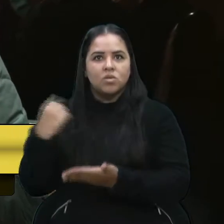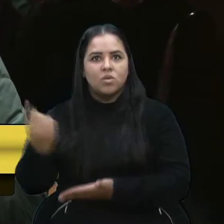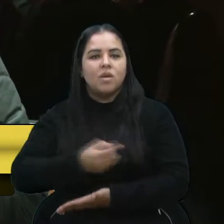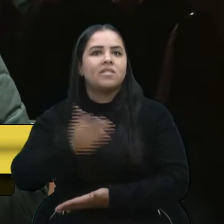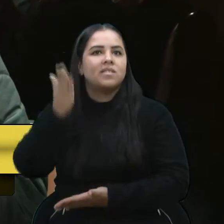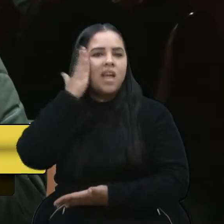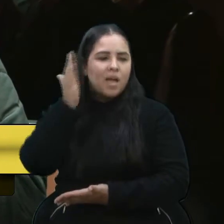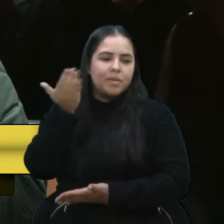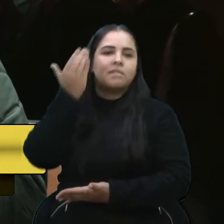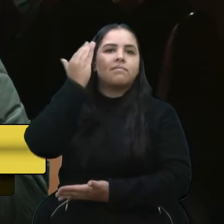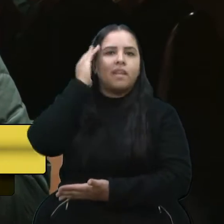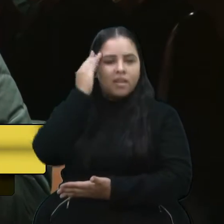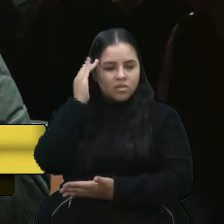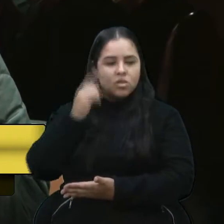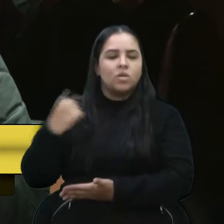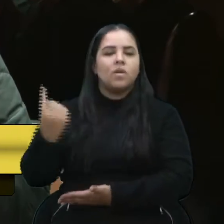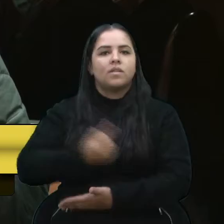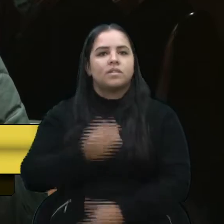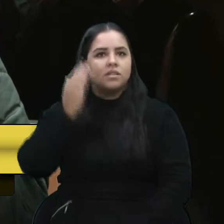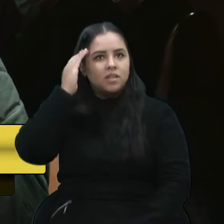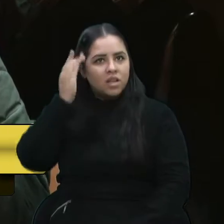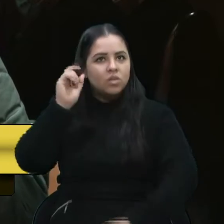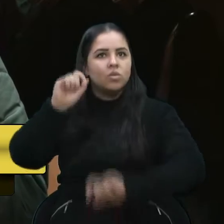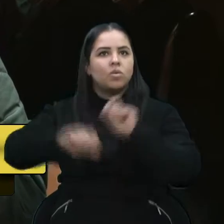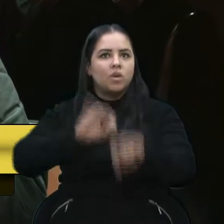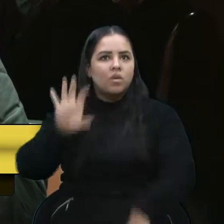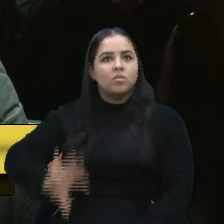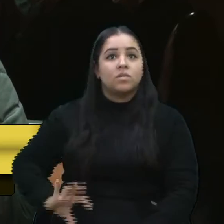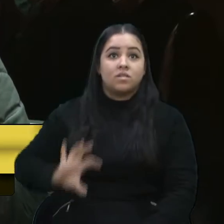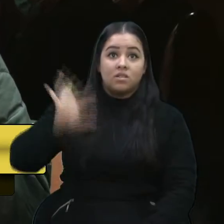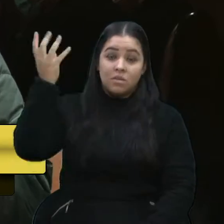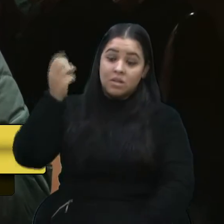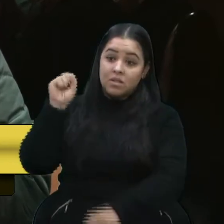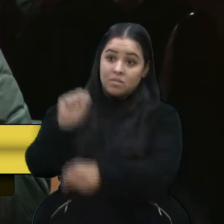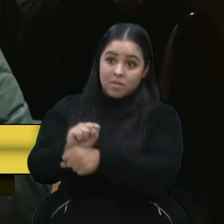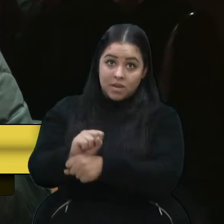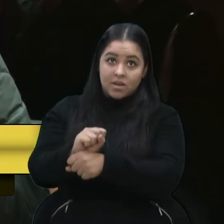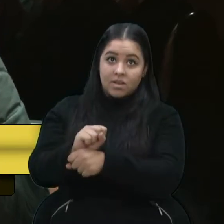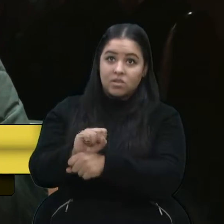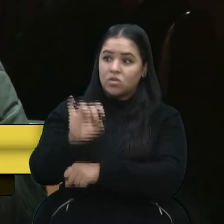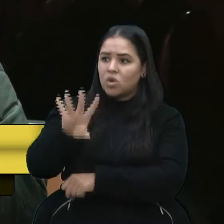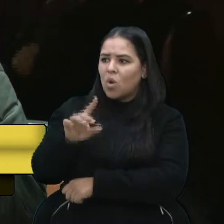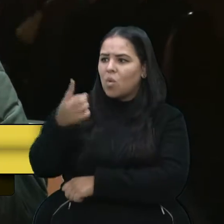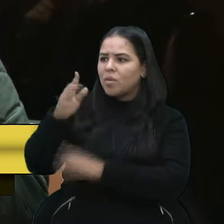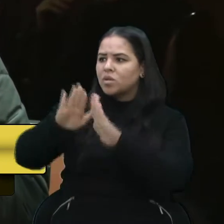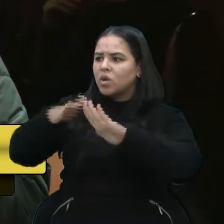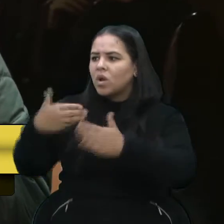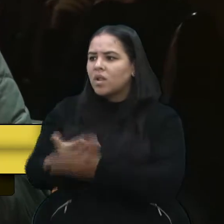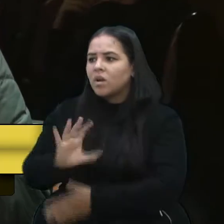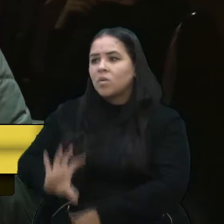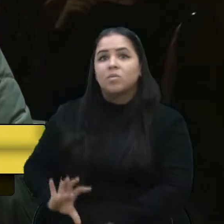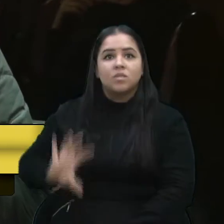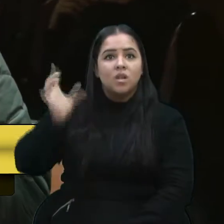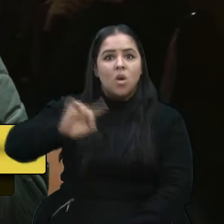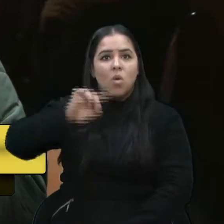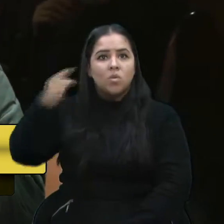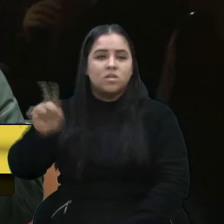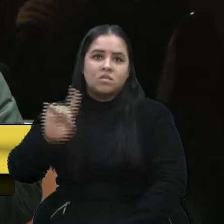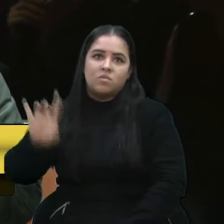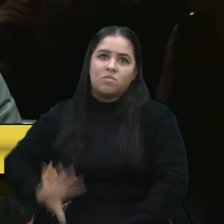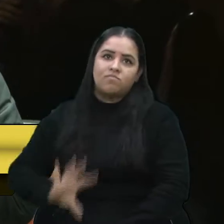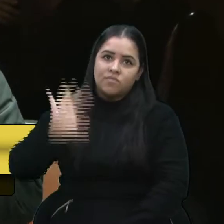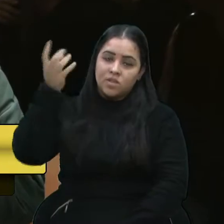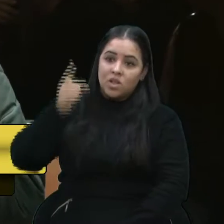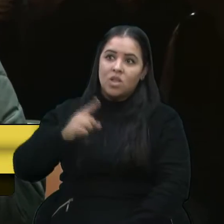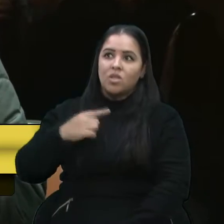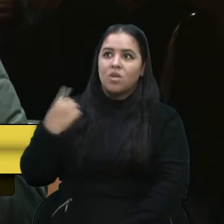administração, a gente entende o que aconteceu no Balvé. Esperamos que seja a única escola que aconteça isso, outras não aconteçam. Vamos ficar nessa